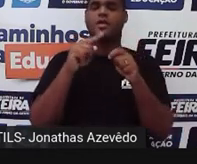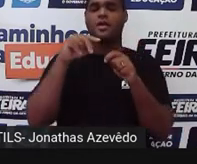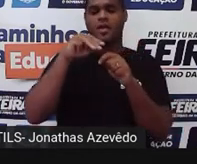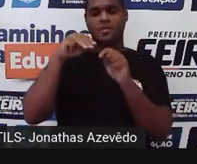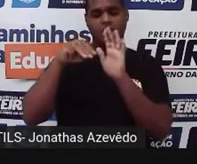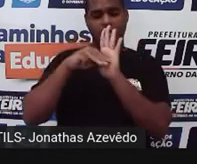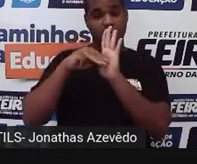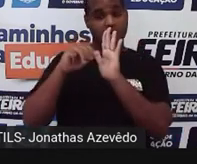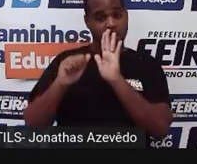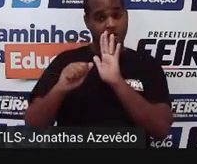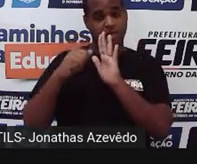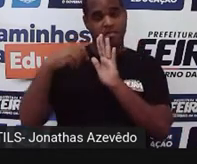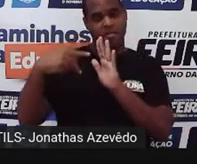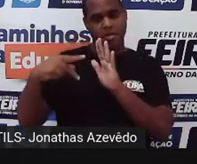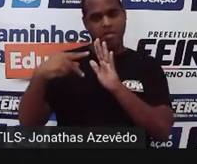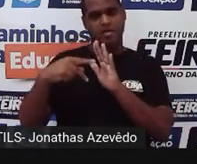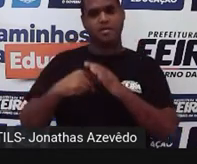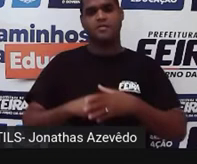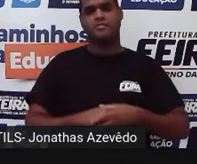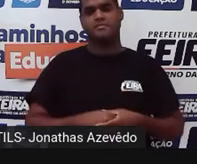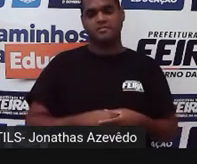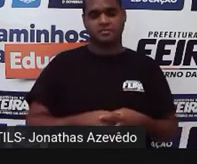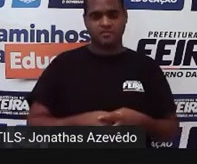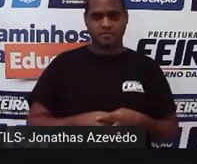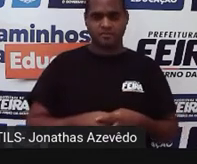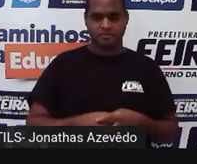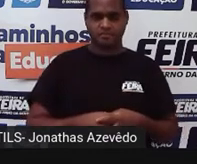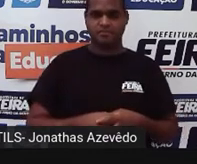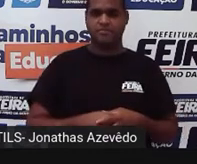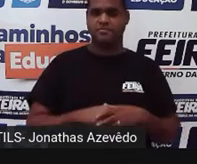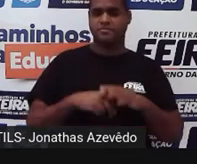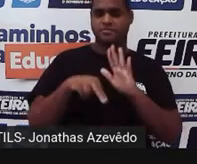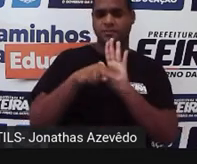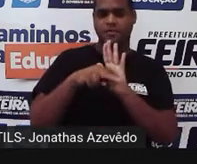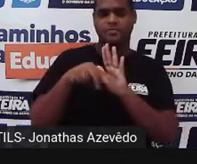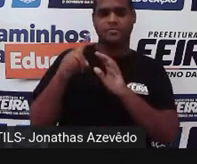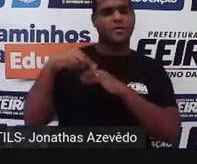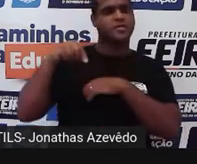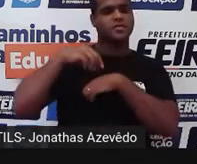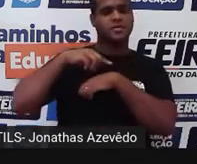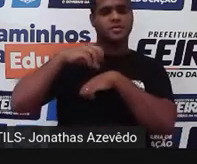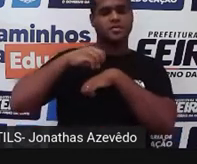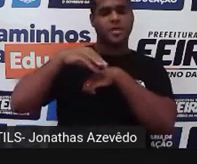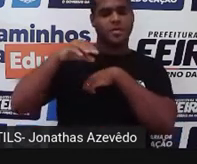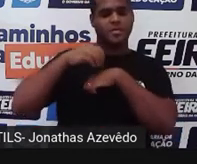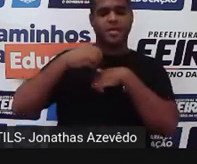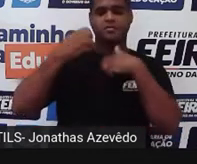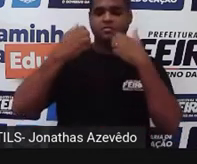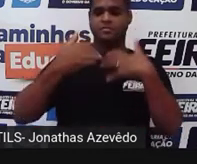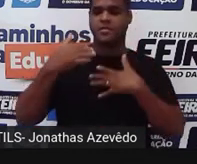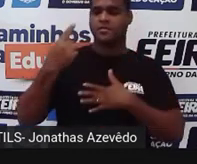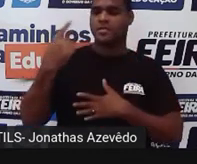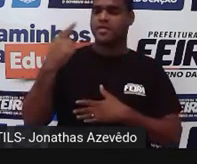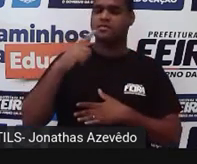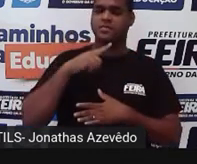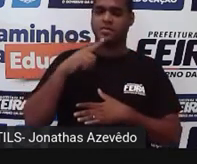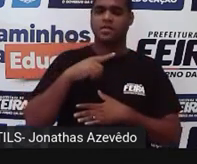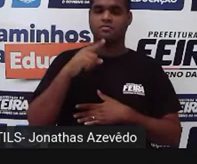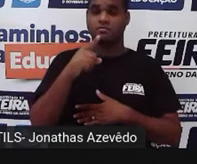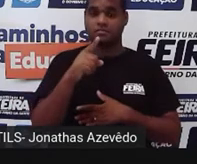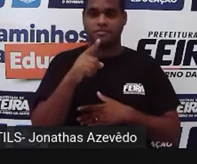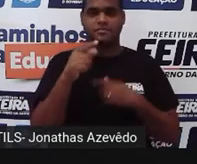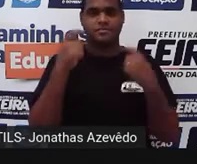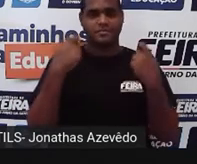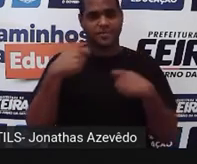aritmética ponderada com essas notas que eu vou trazer aqui. Primeira coisa é só está